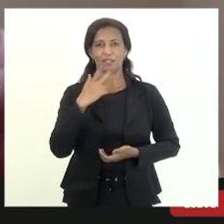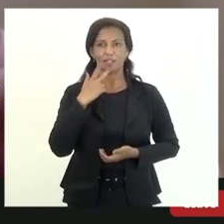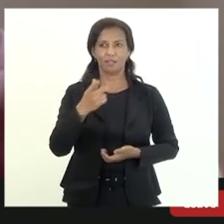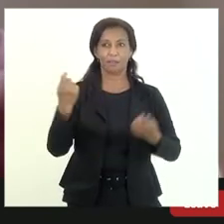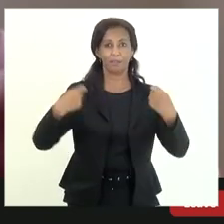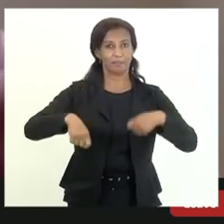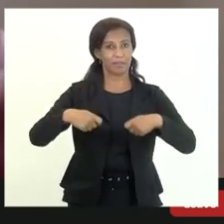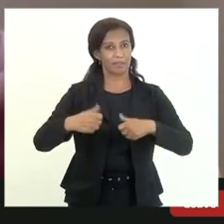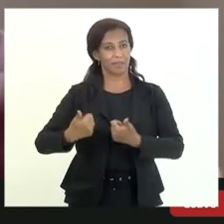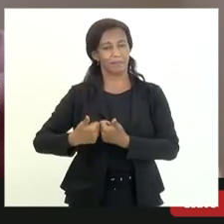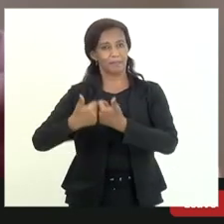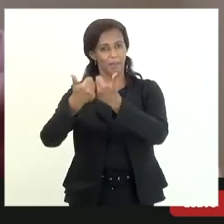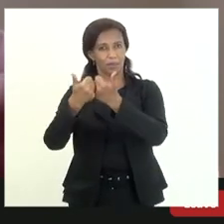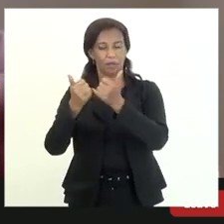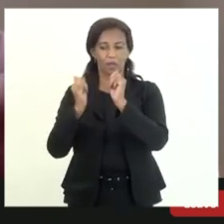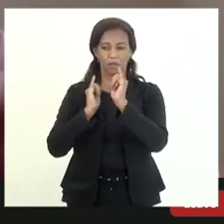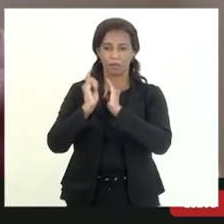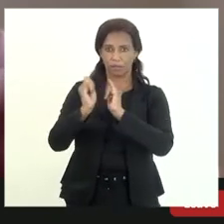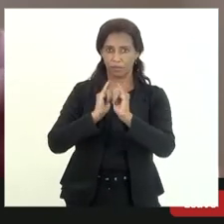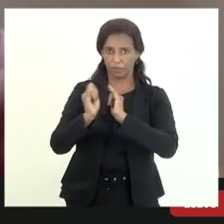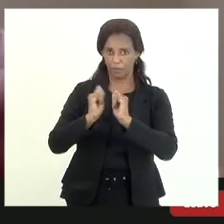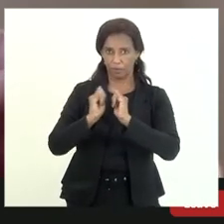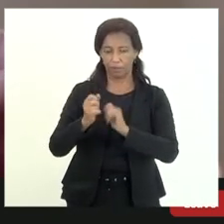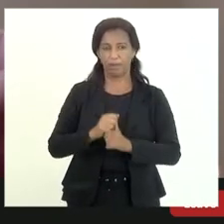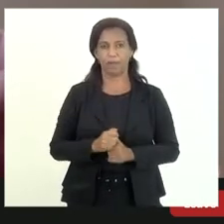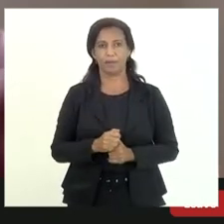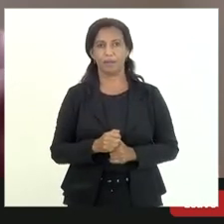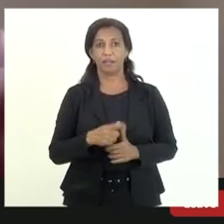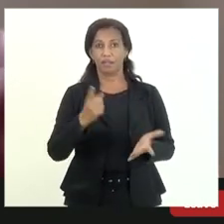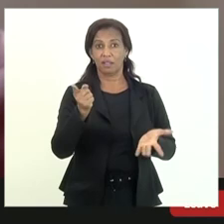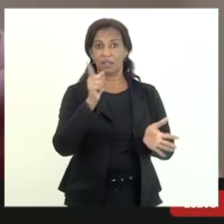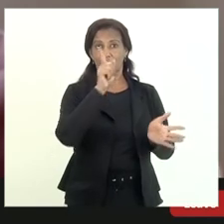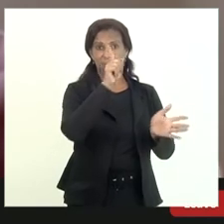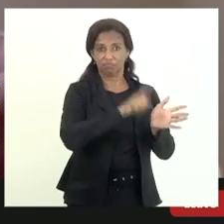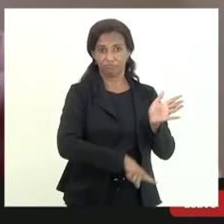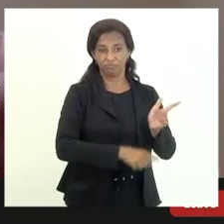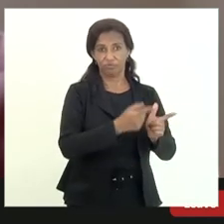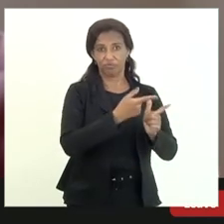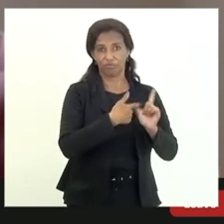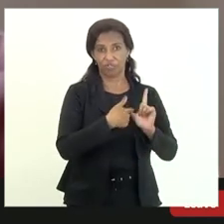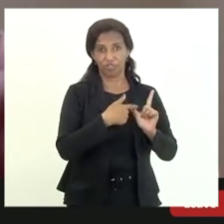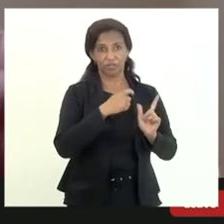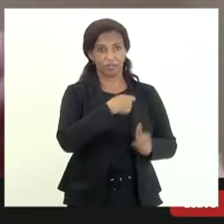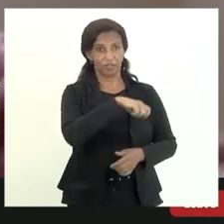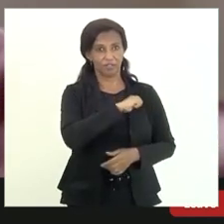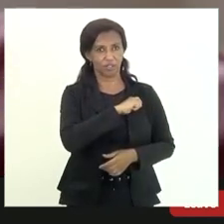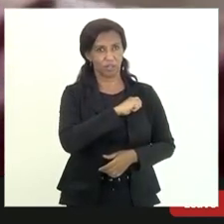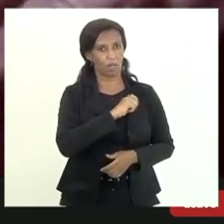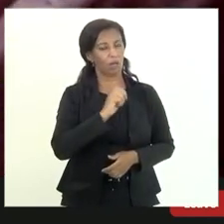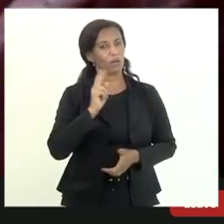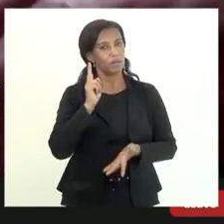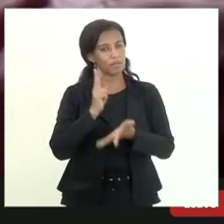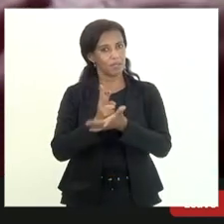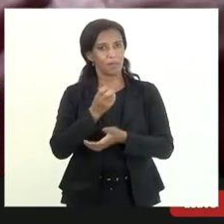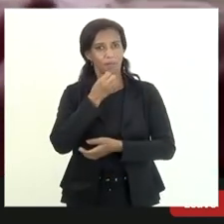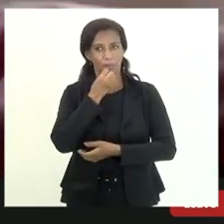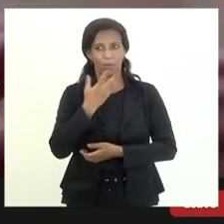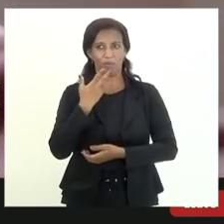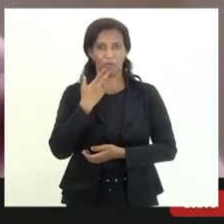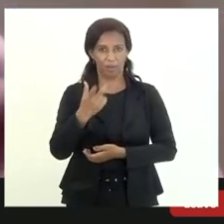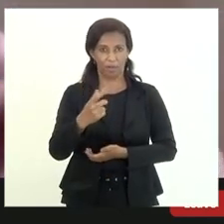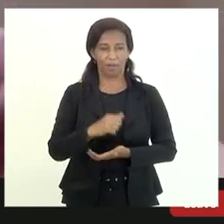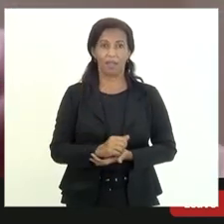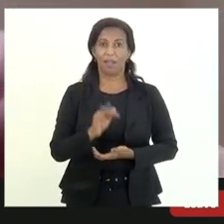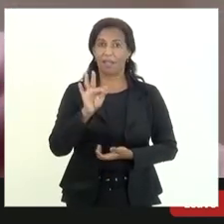ela precisa melhorar se informatizar e que tem déficit de fiscais então acho que bom a gente sempre deixar registrado tem um fundo lá da